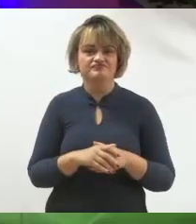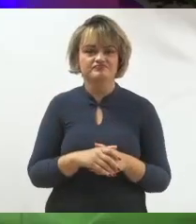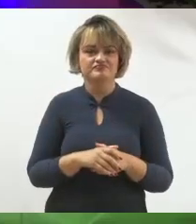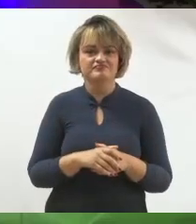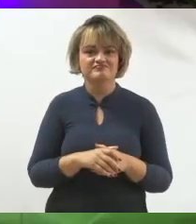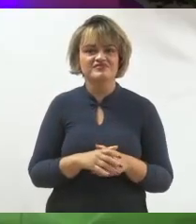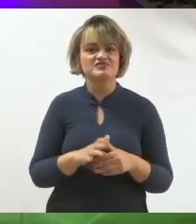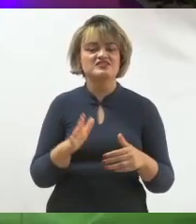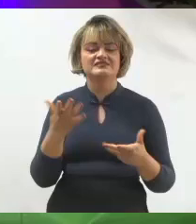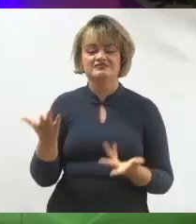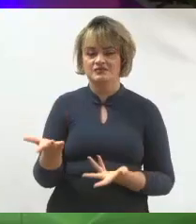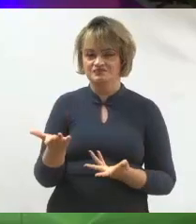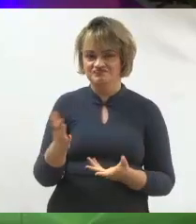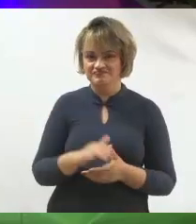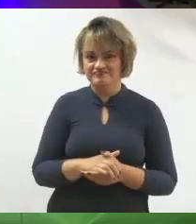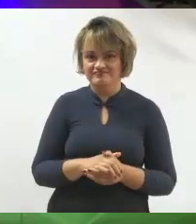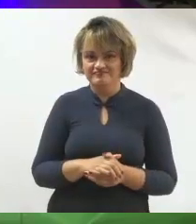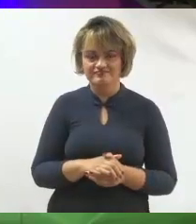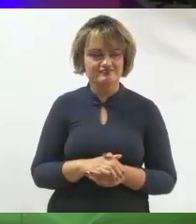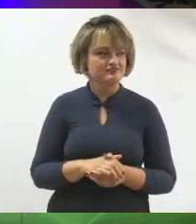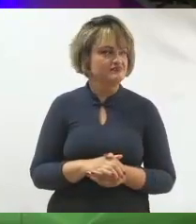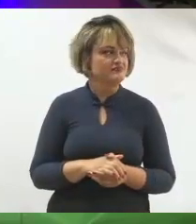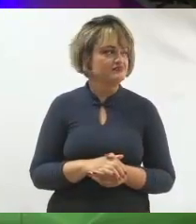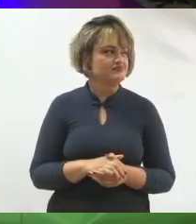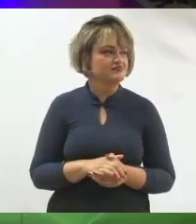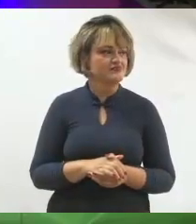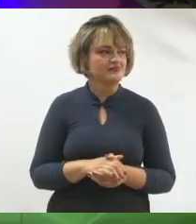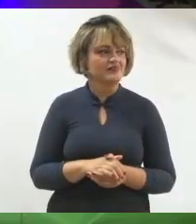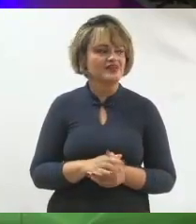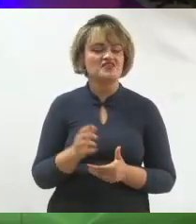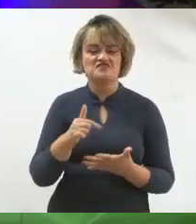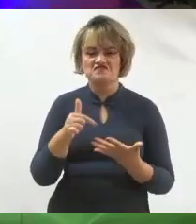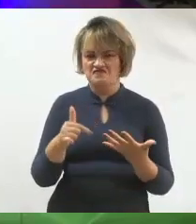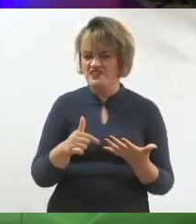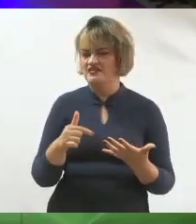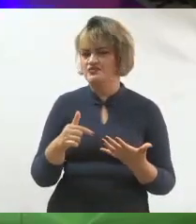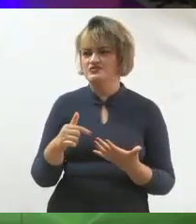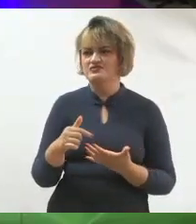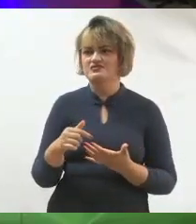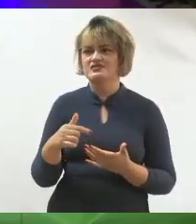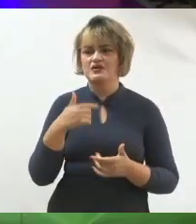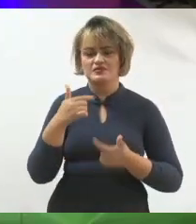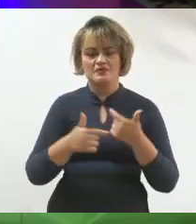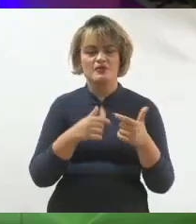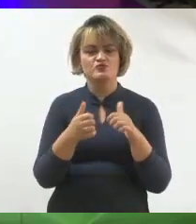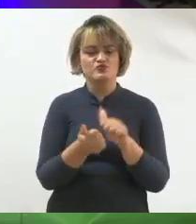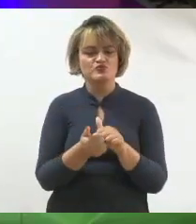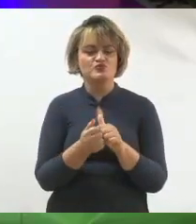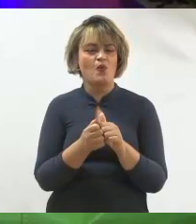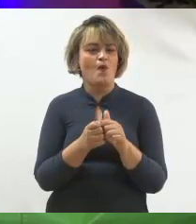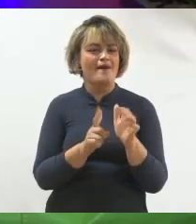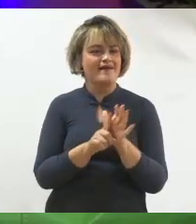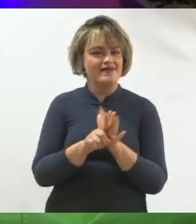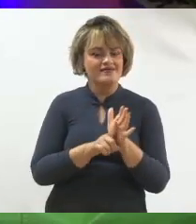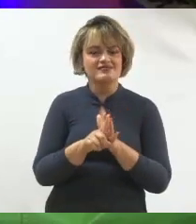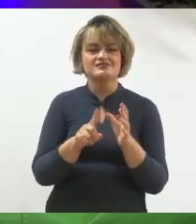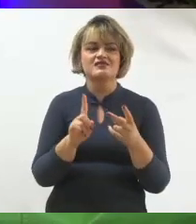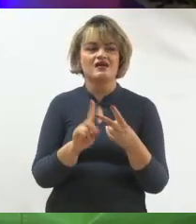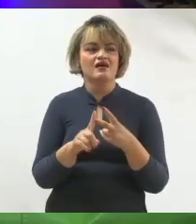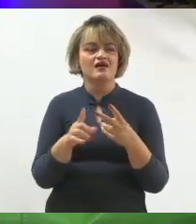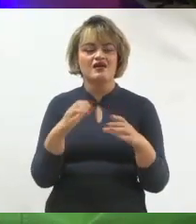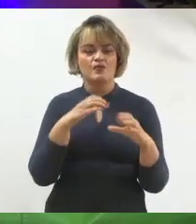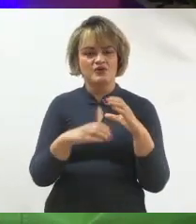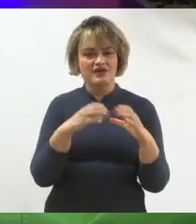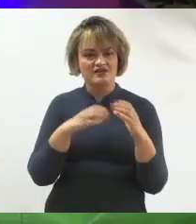desde cargos bem operacionais, em que eu trabalhei como analista, trabalhei na